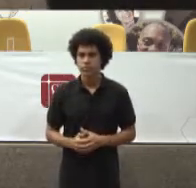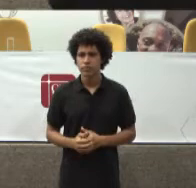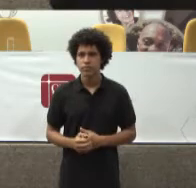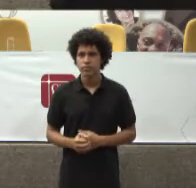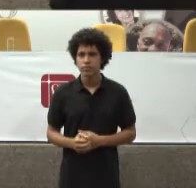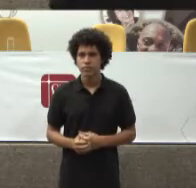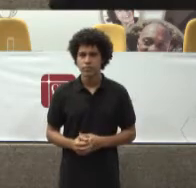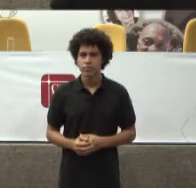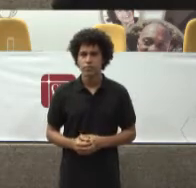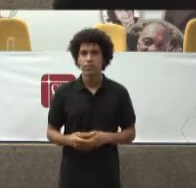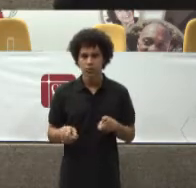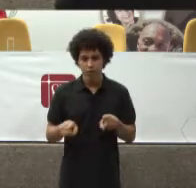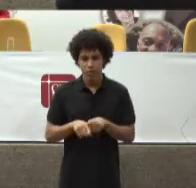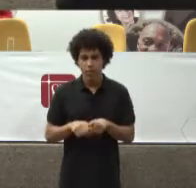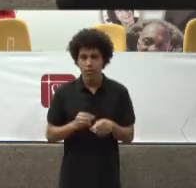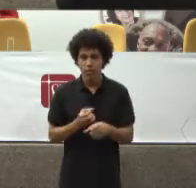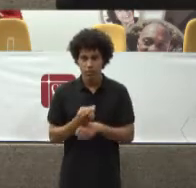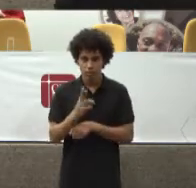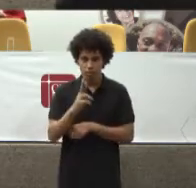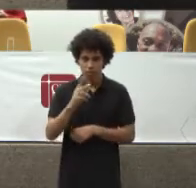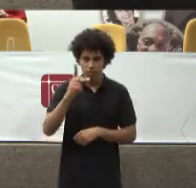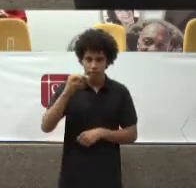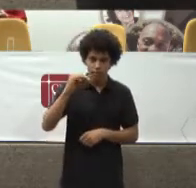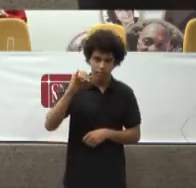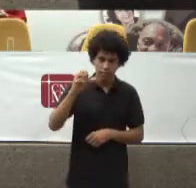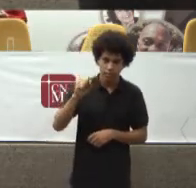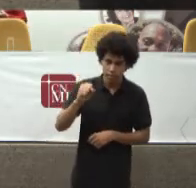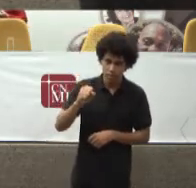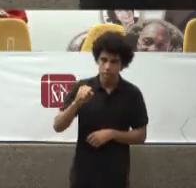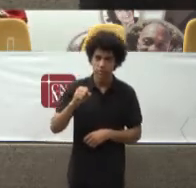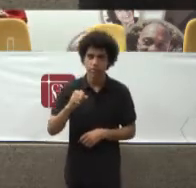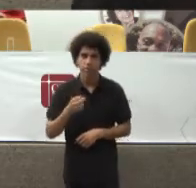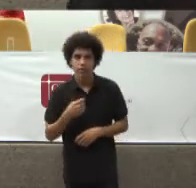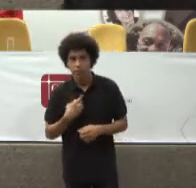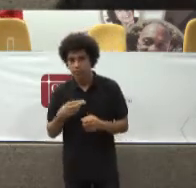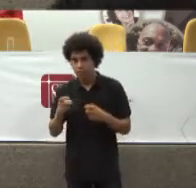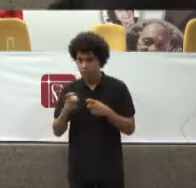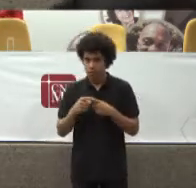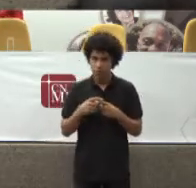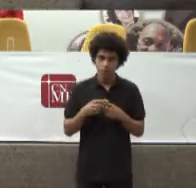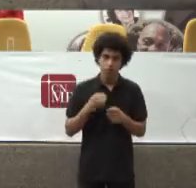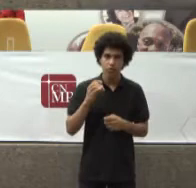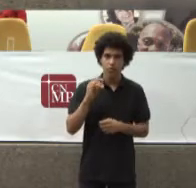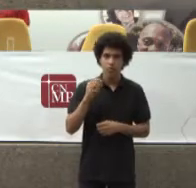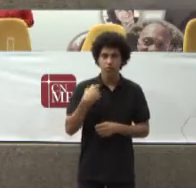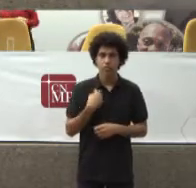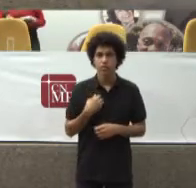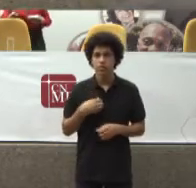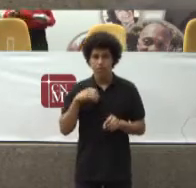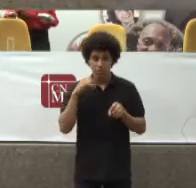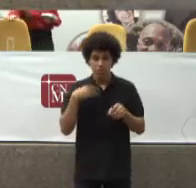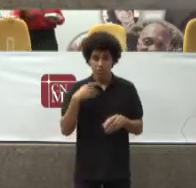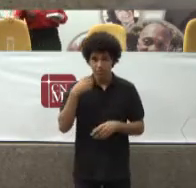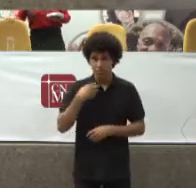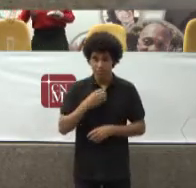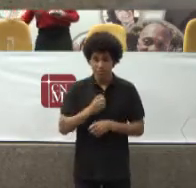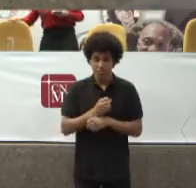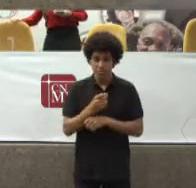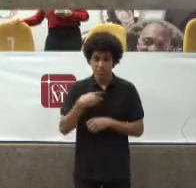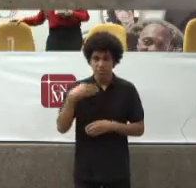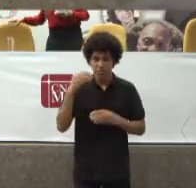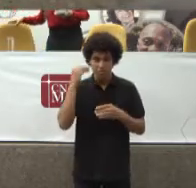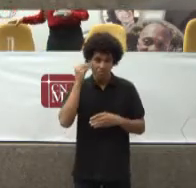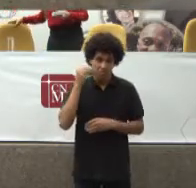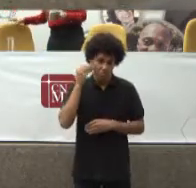E pela doutora Maria Inês Por Deus Gadelha Médico Oncologista Clínica Especialista Em Educação Para Saúde Com MBA Em Saúde